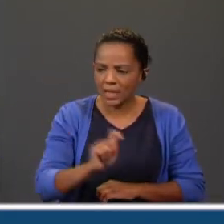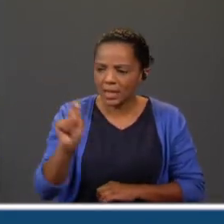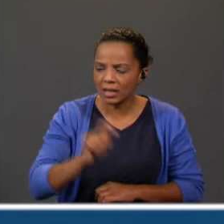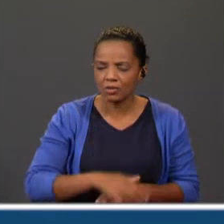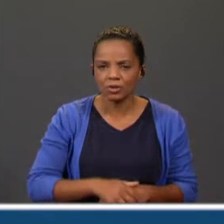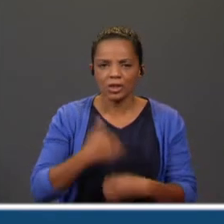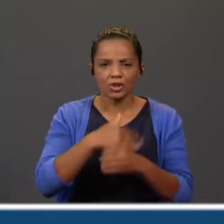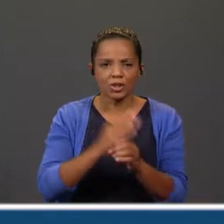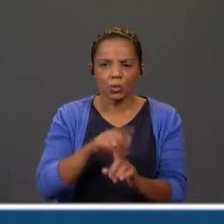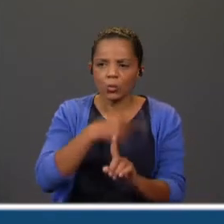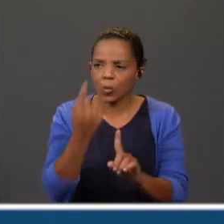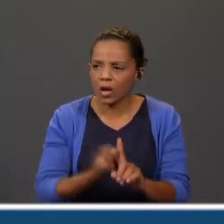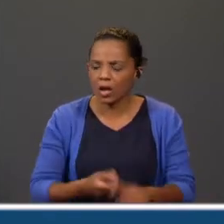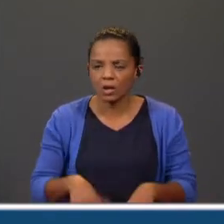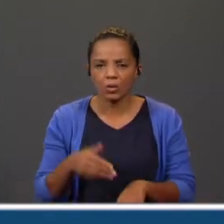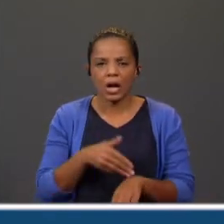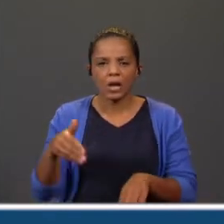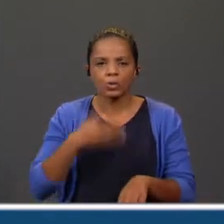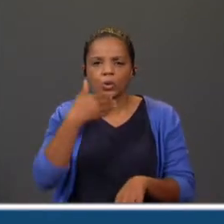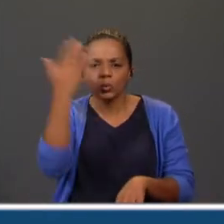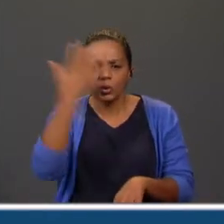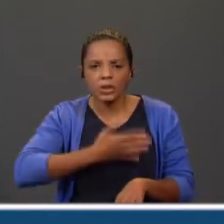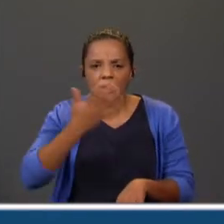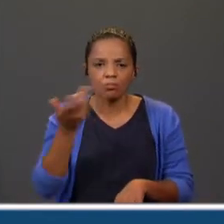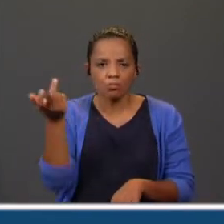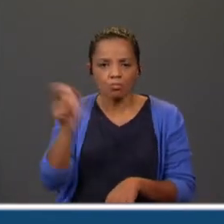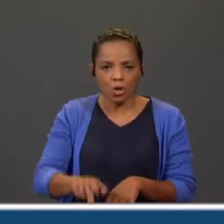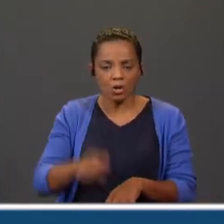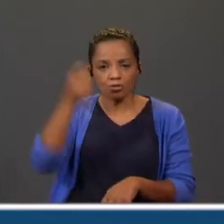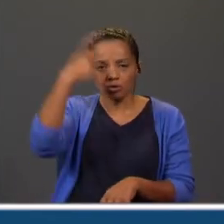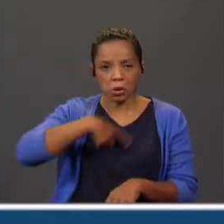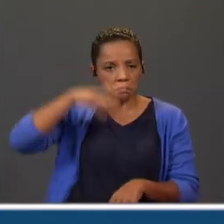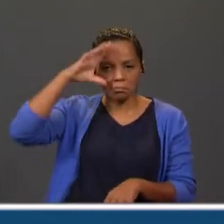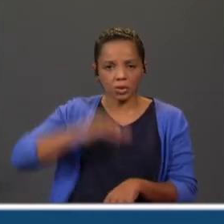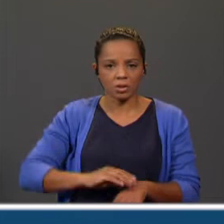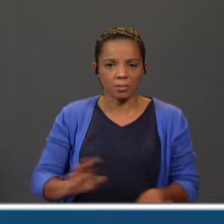estação do ano, ou em que altura do dia, se passa a história.